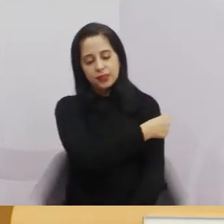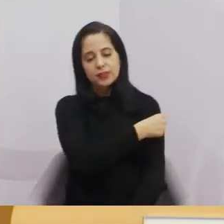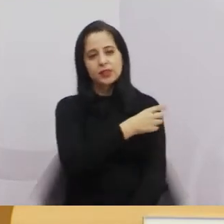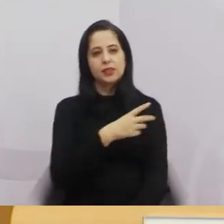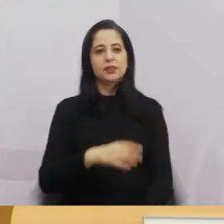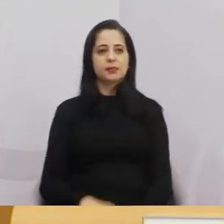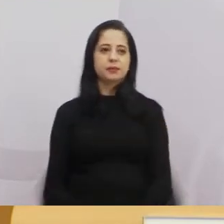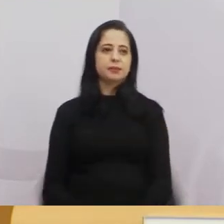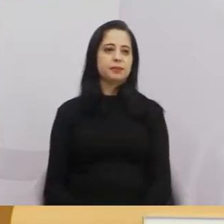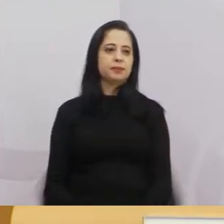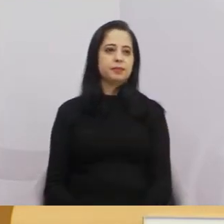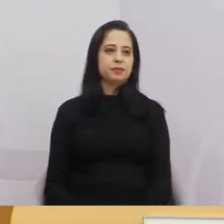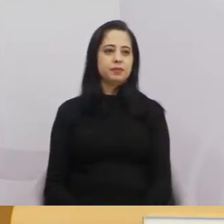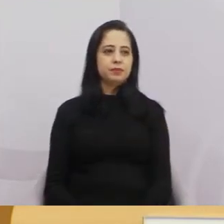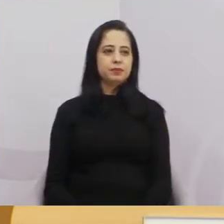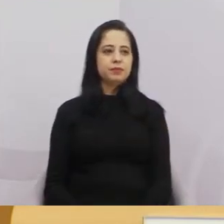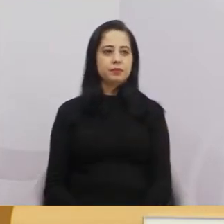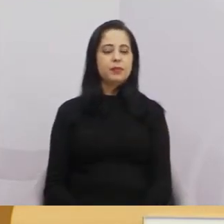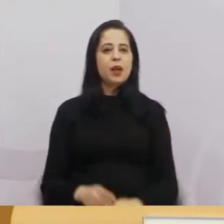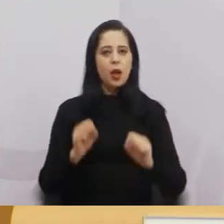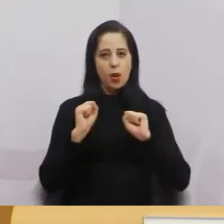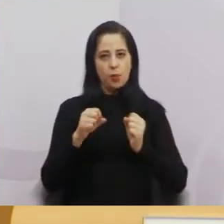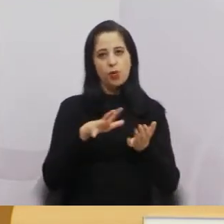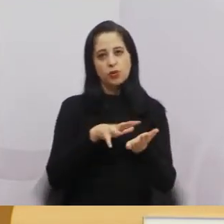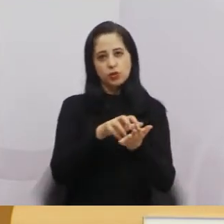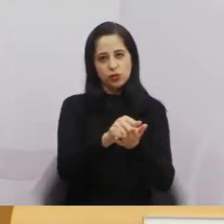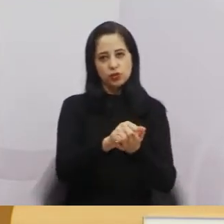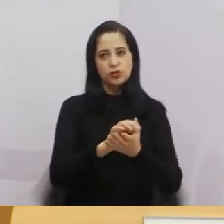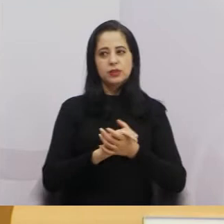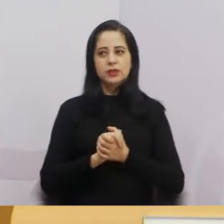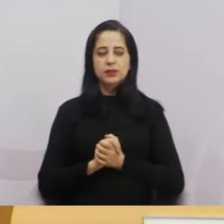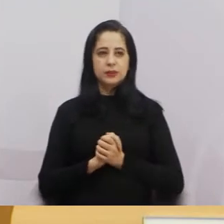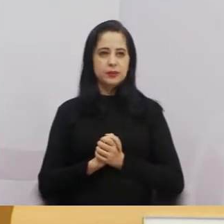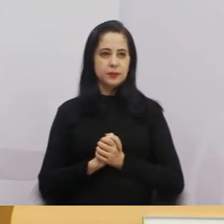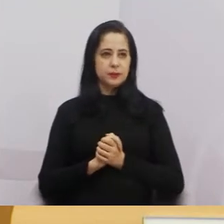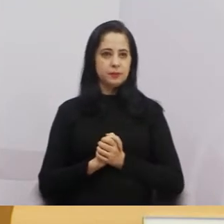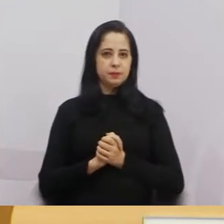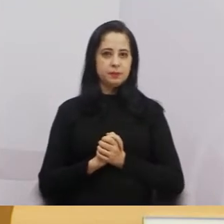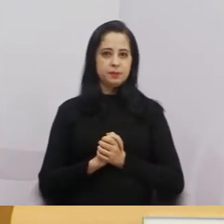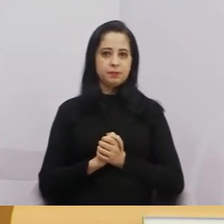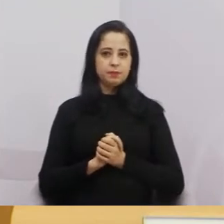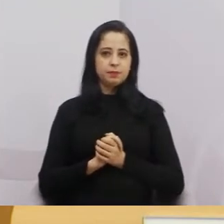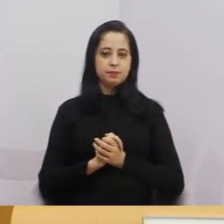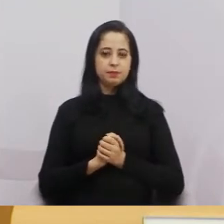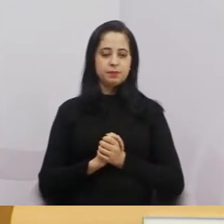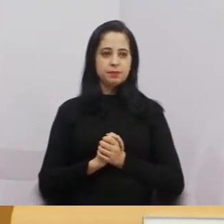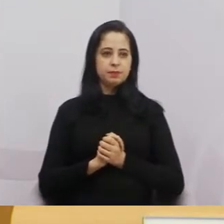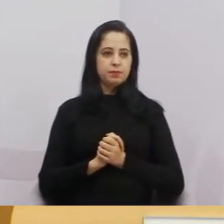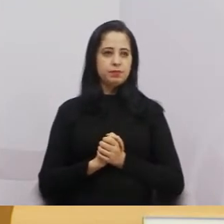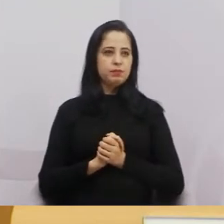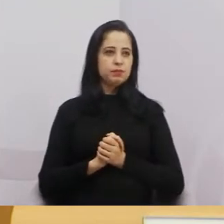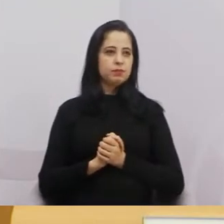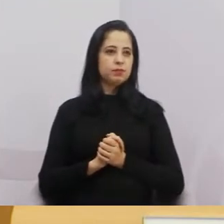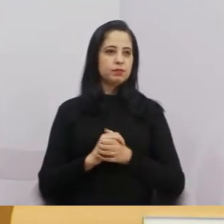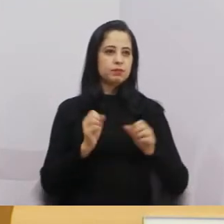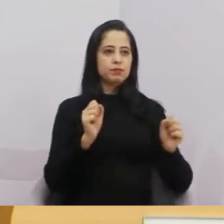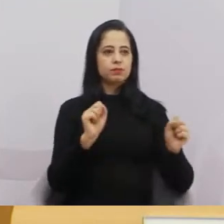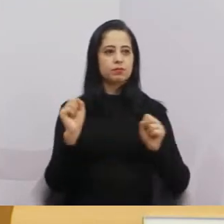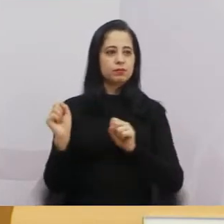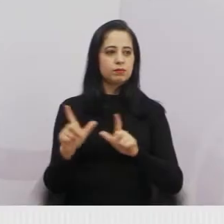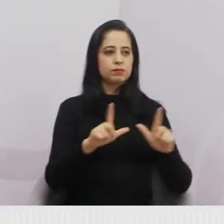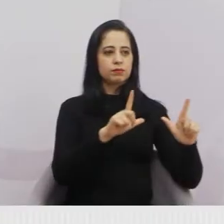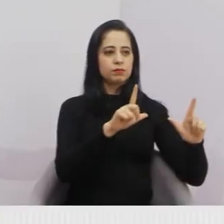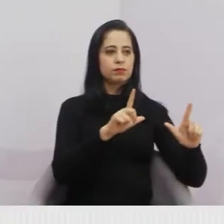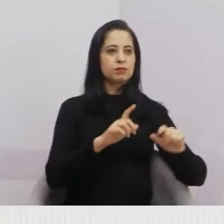caso. Mas podem se cadastrar, tá bom, pessoal? Lá na vigilância. Bom, próximo slide.